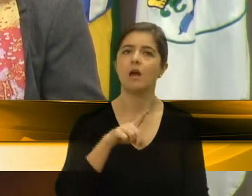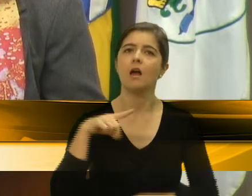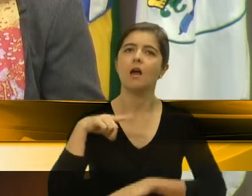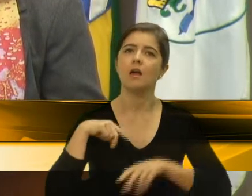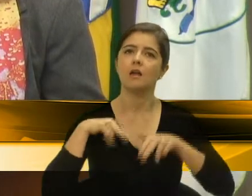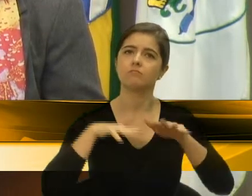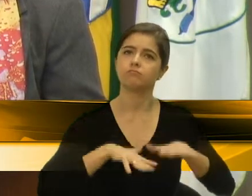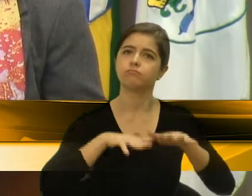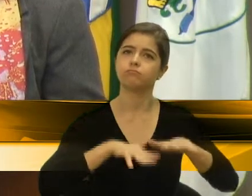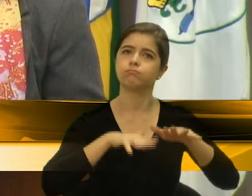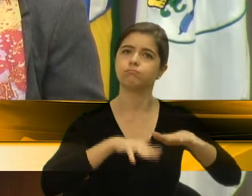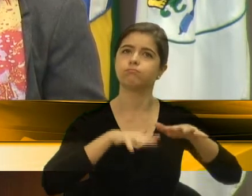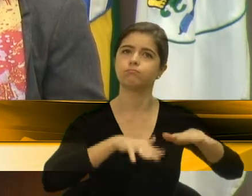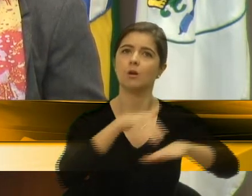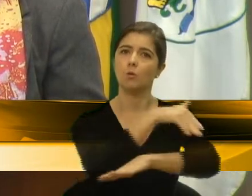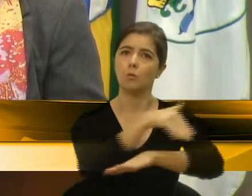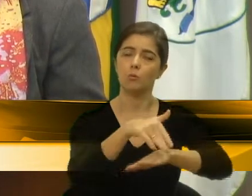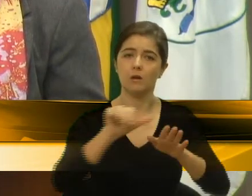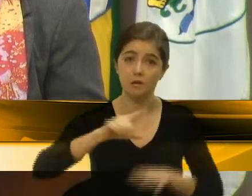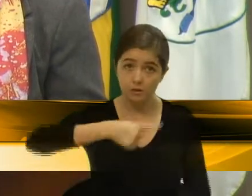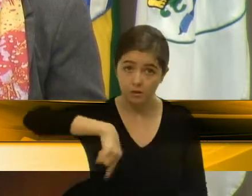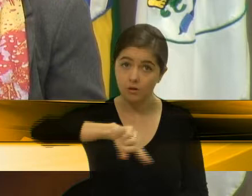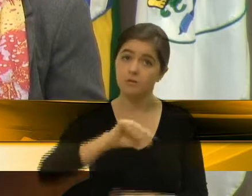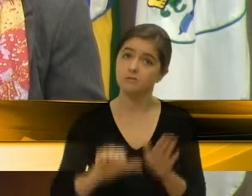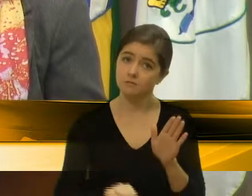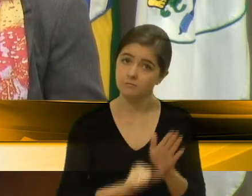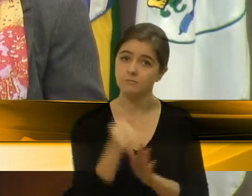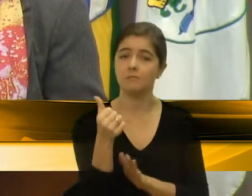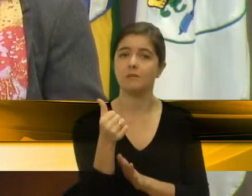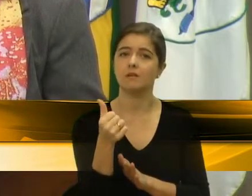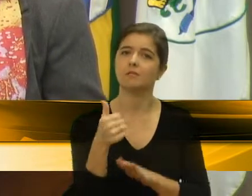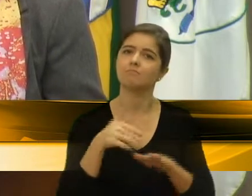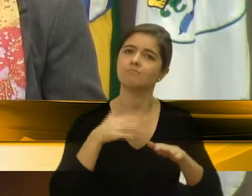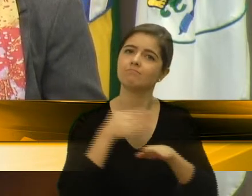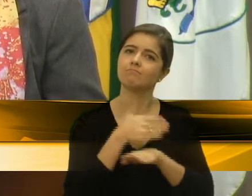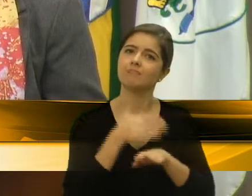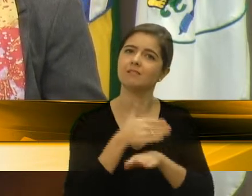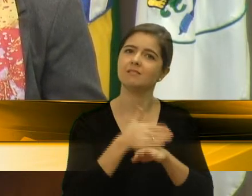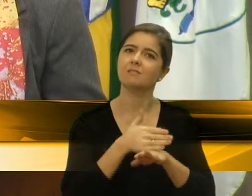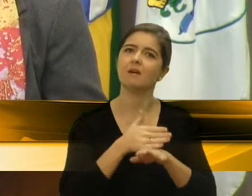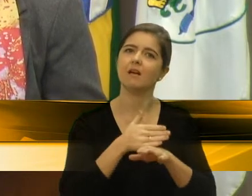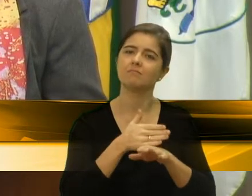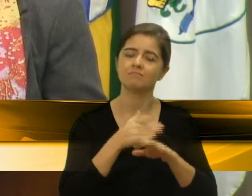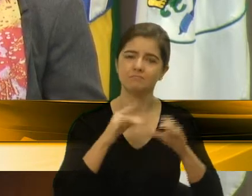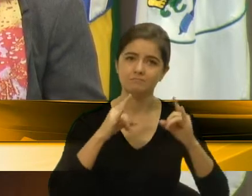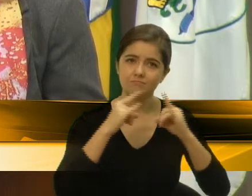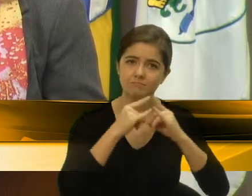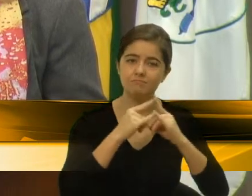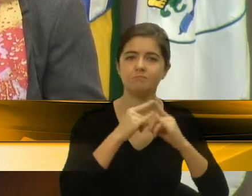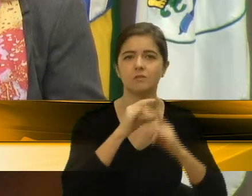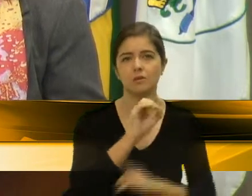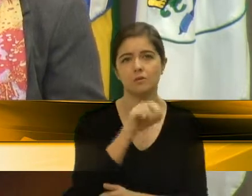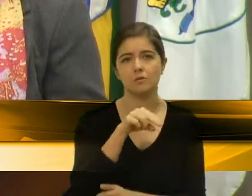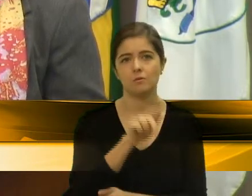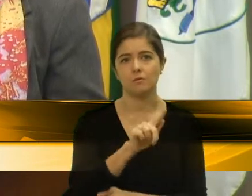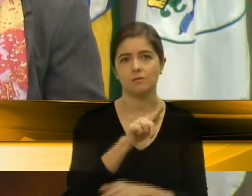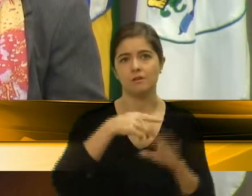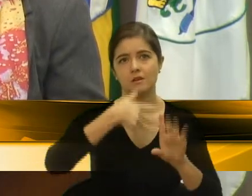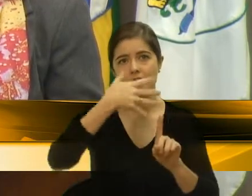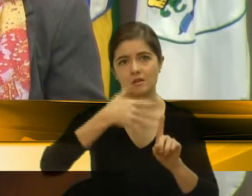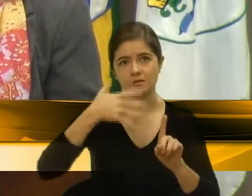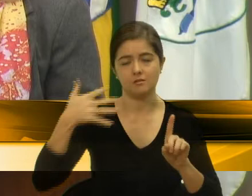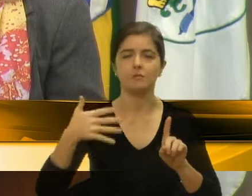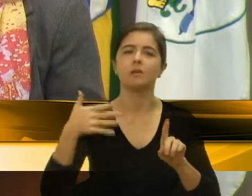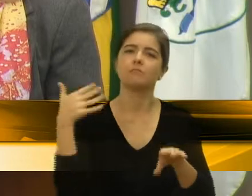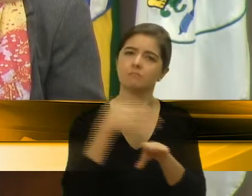Então, nós participamos pela primeira vez, uma ONG LGBT, através do Centro de Referências, participando do desfile cível, no dia